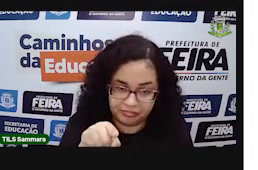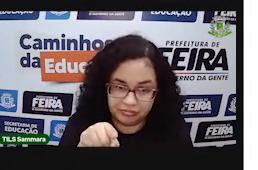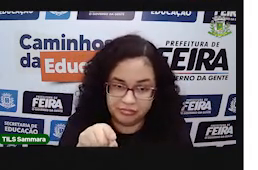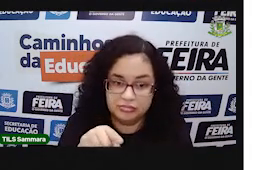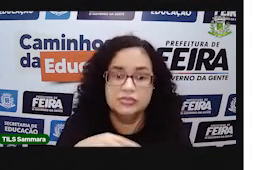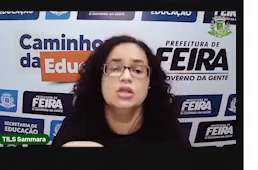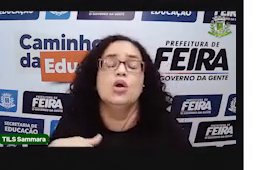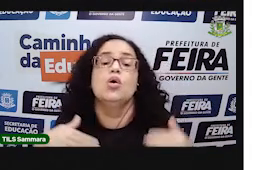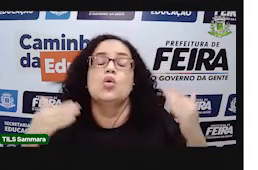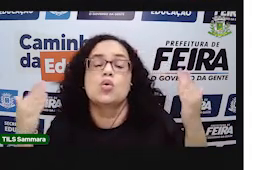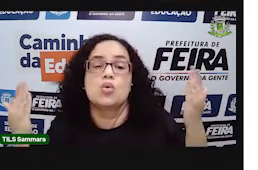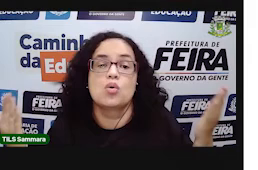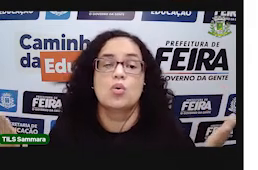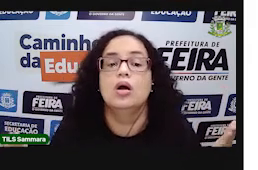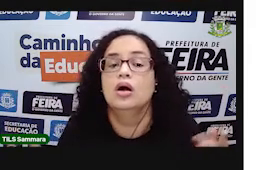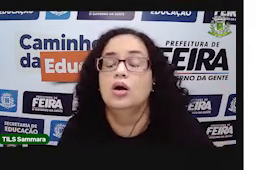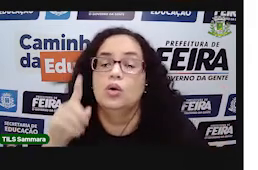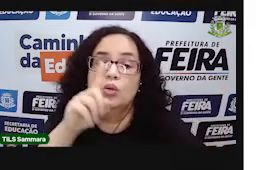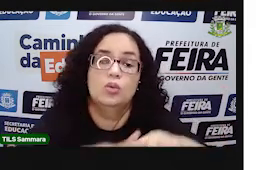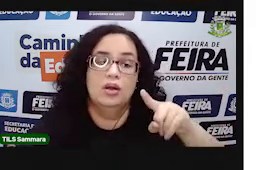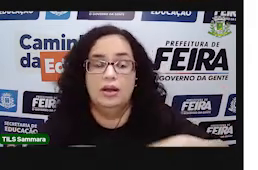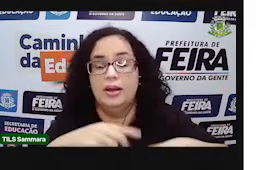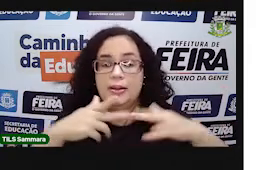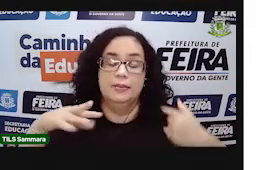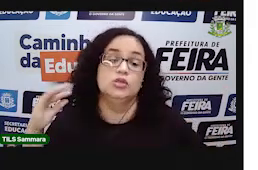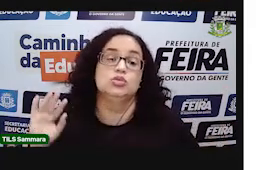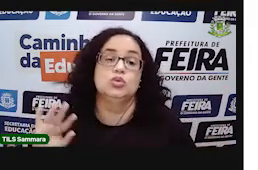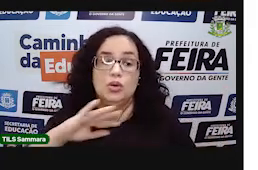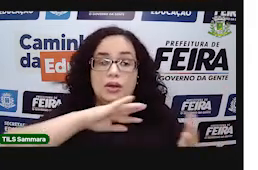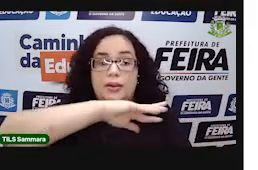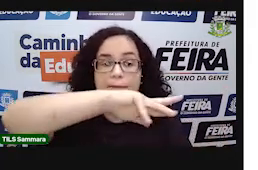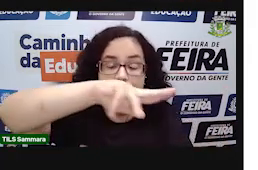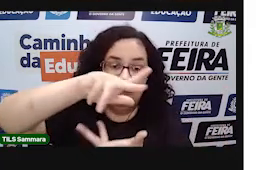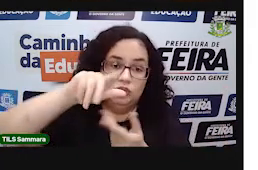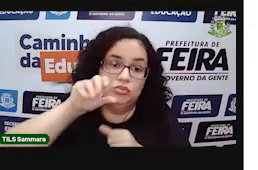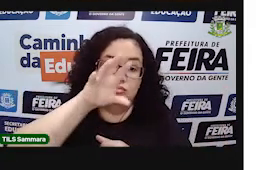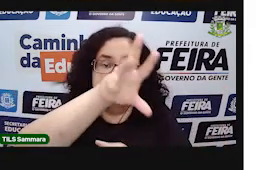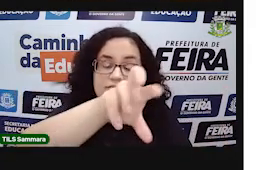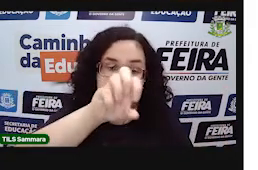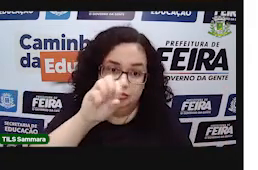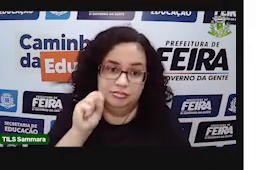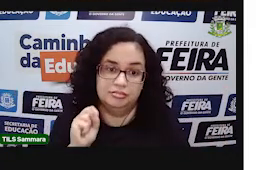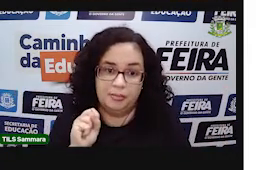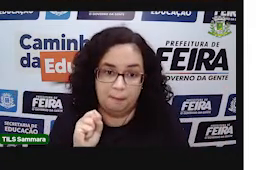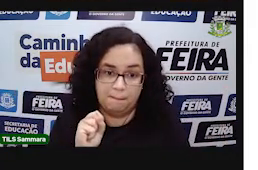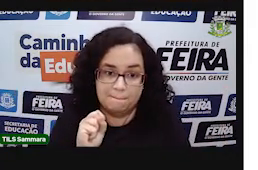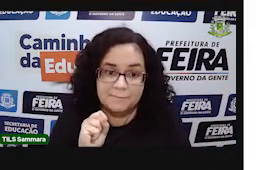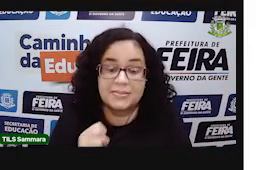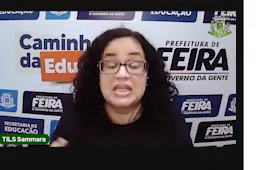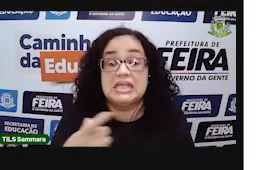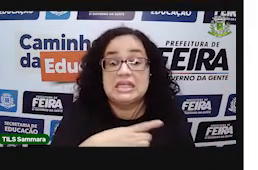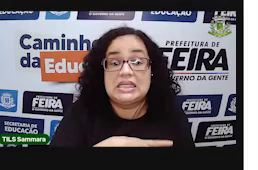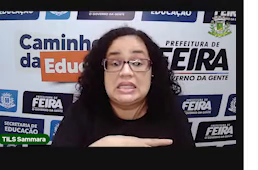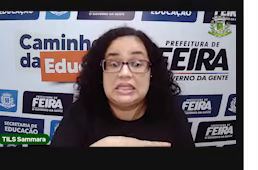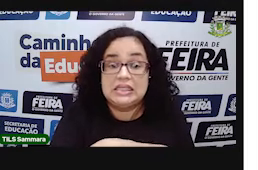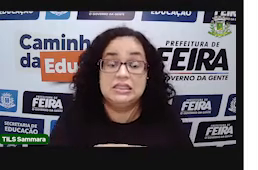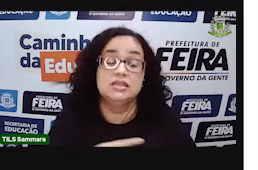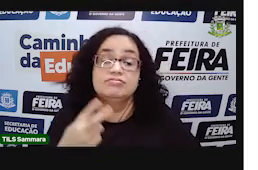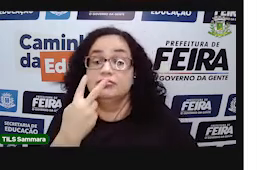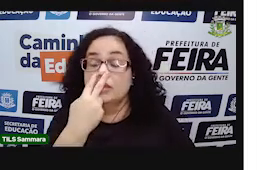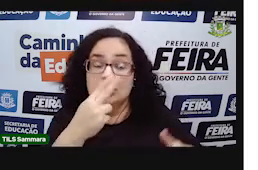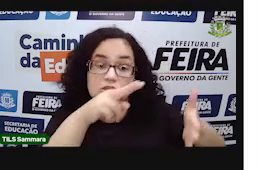físico. Tá? Então, quais são objetos coisas do nosso mundo que a gente pega tá?